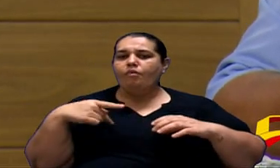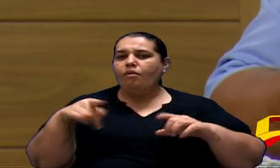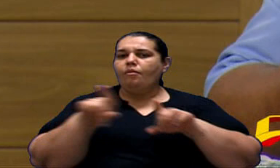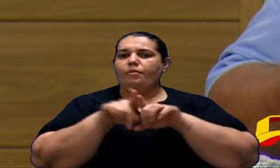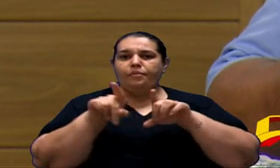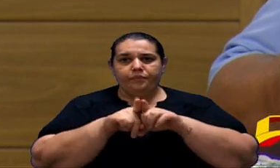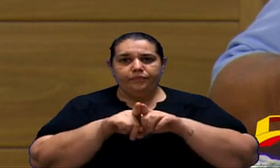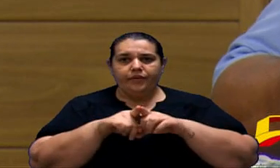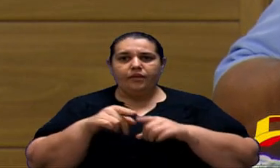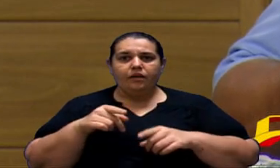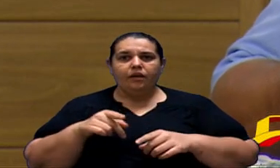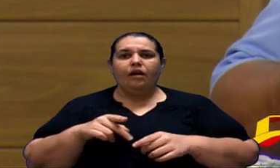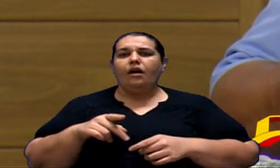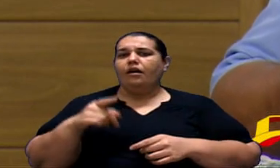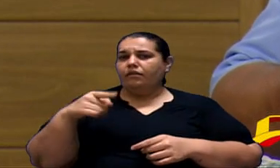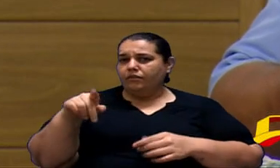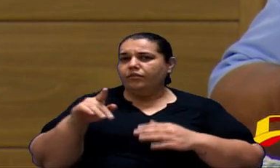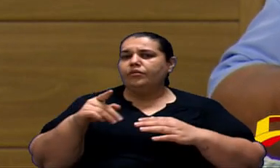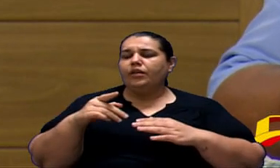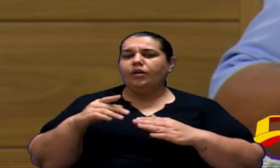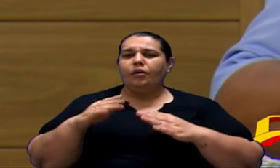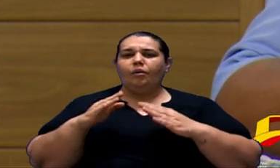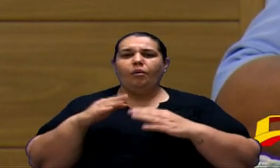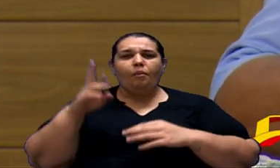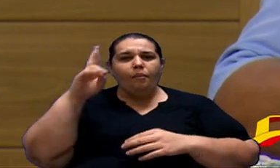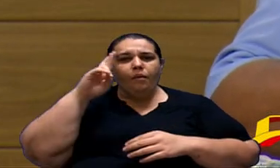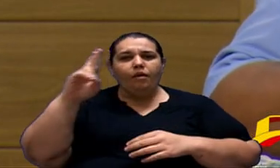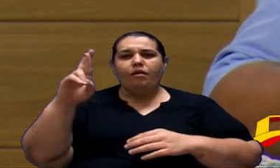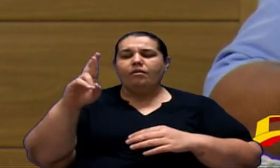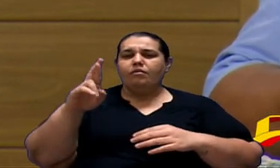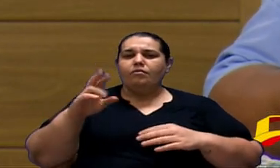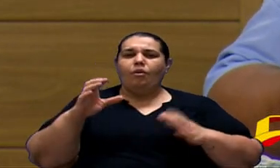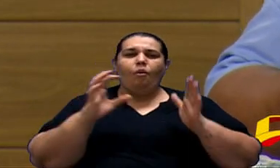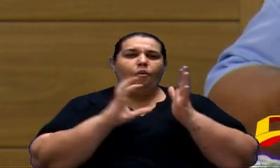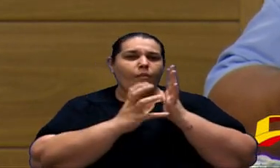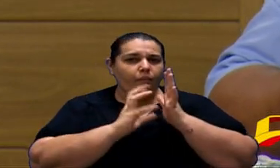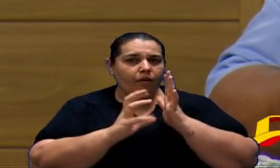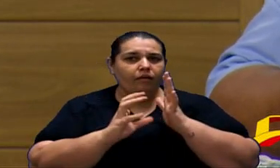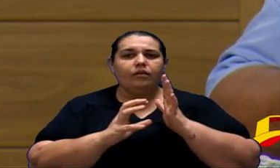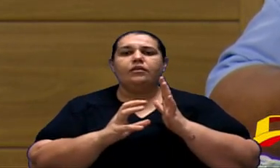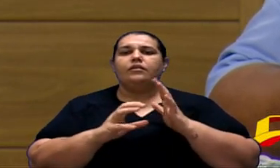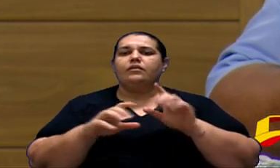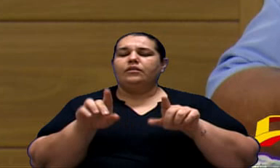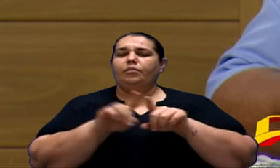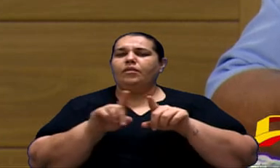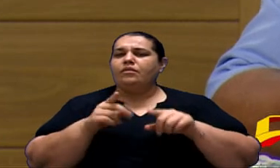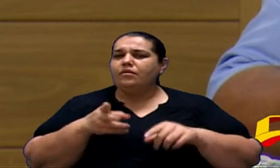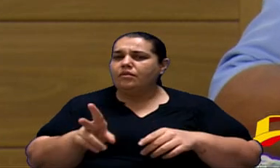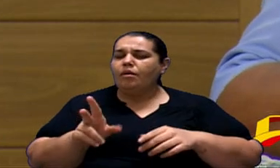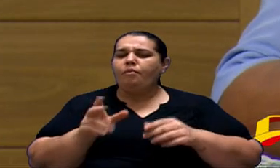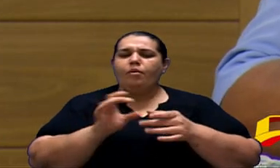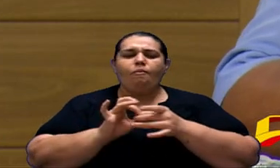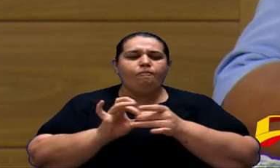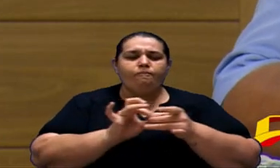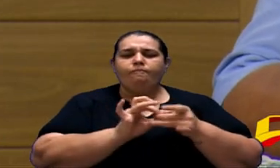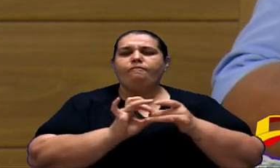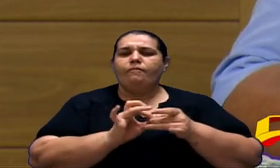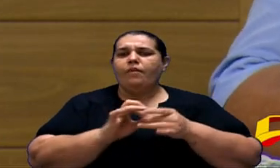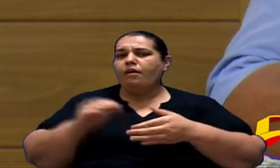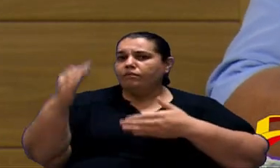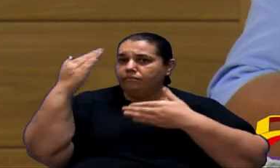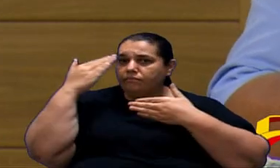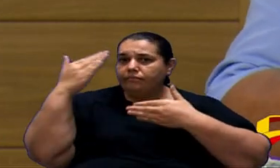estivemos com o presidente do partido dele que o Gassab já tinha nos colocado à disposição então